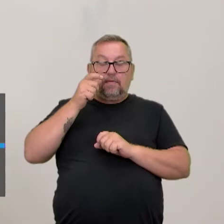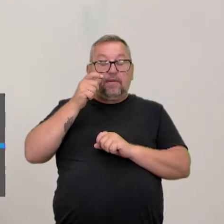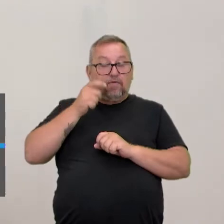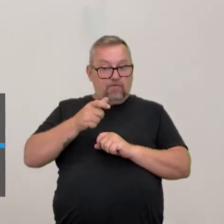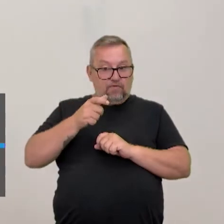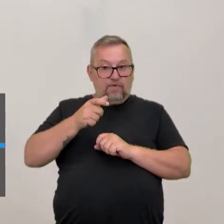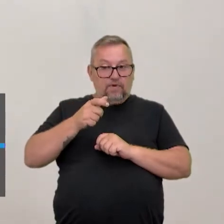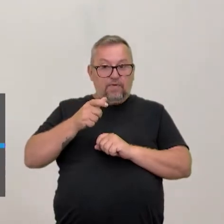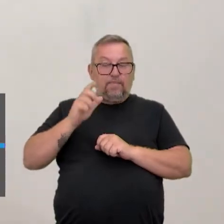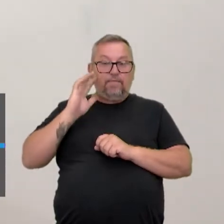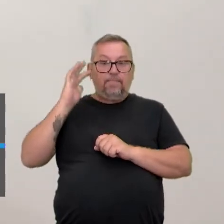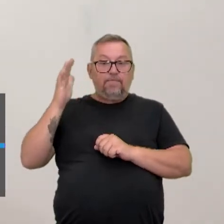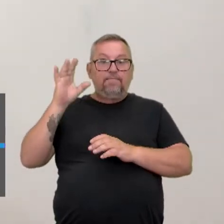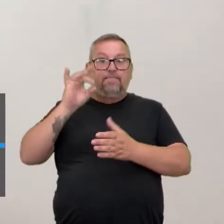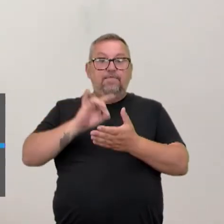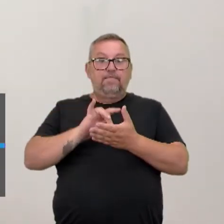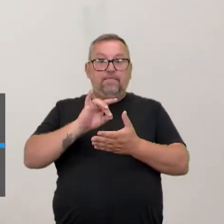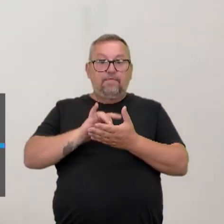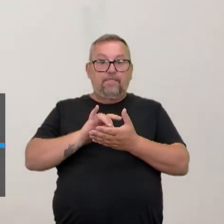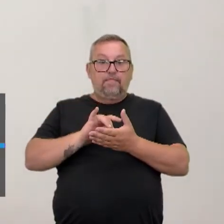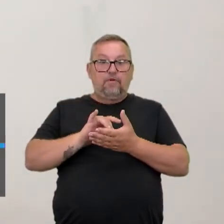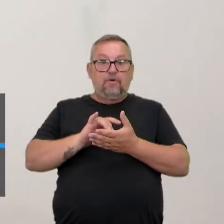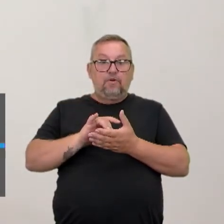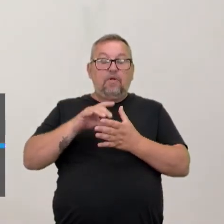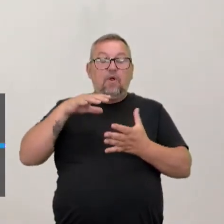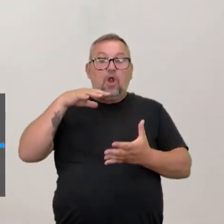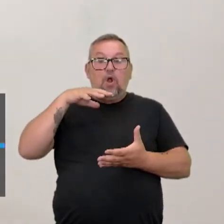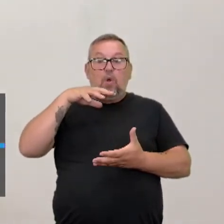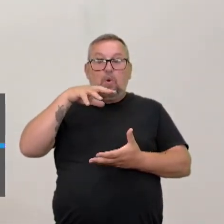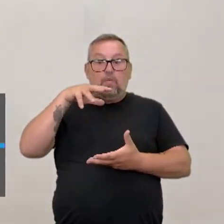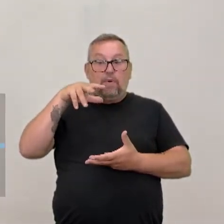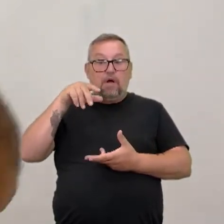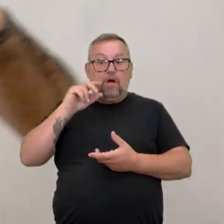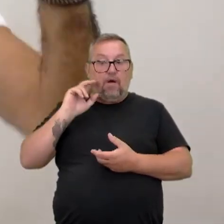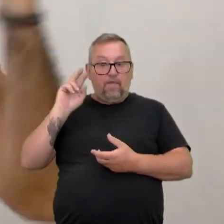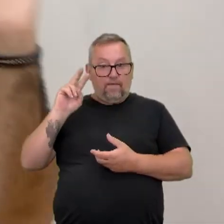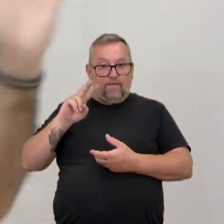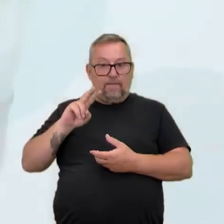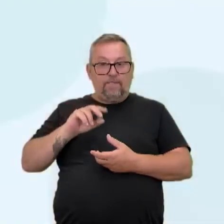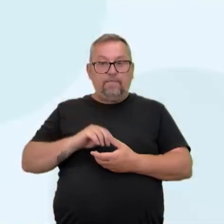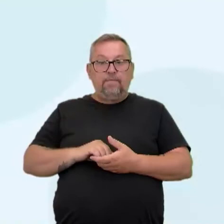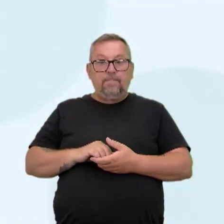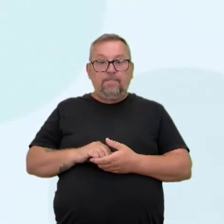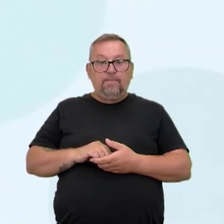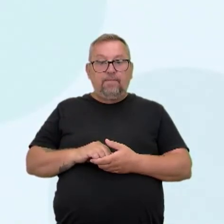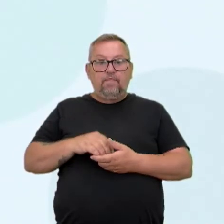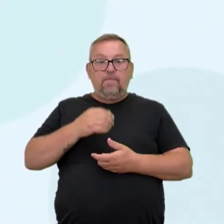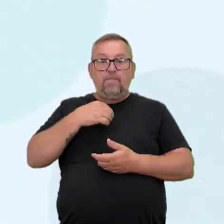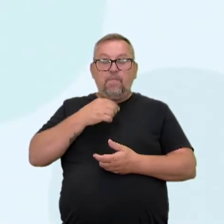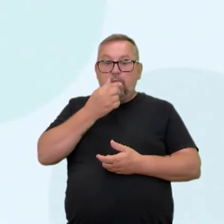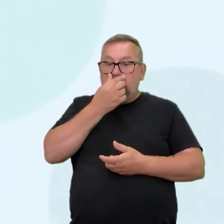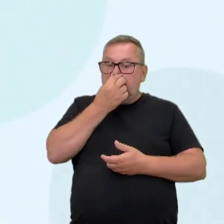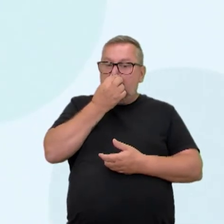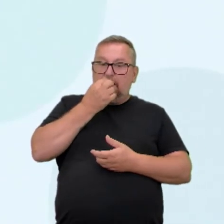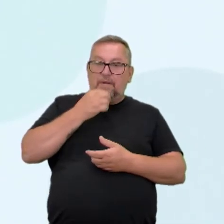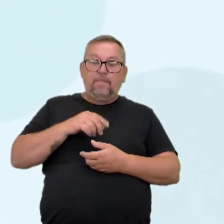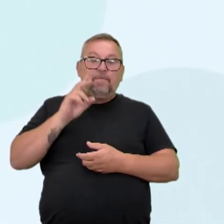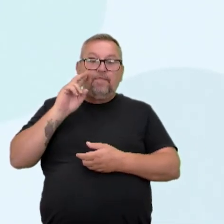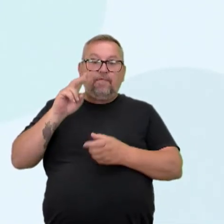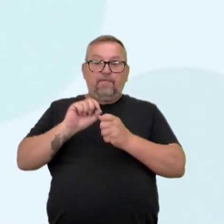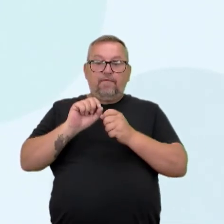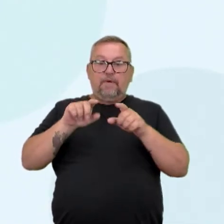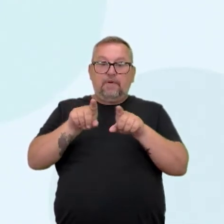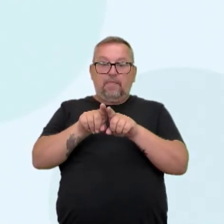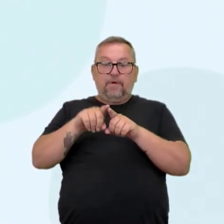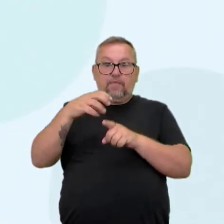gente vê nessa realidade pseudo-global. Olha lá, eu tô criando o meu aqui. A Máfia poderia fazer o dela